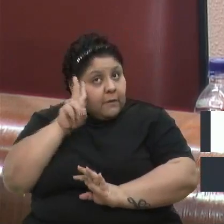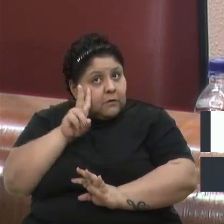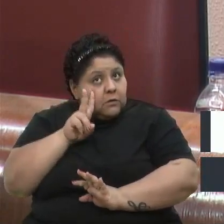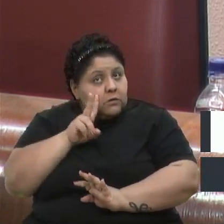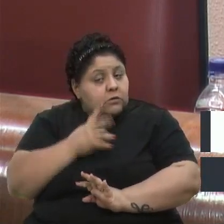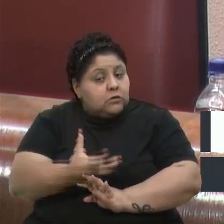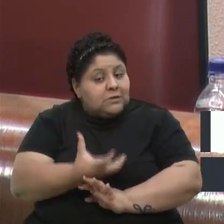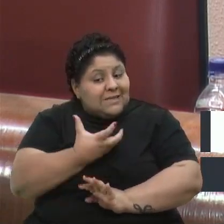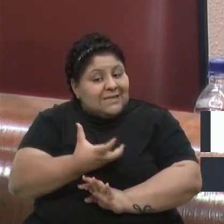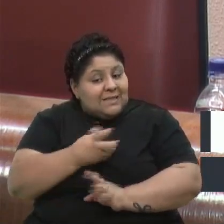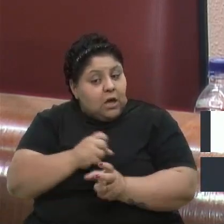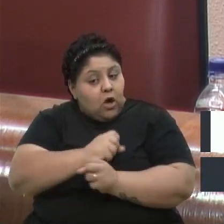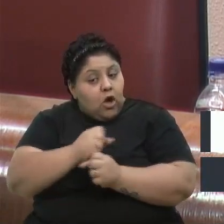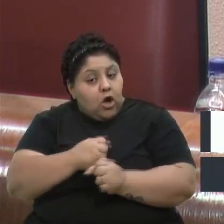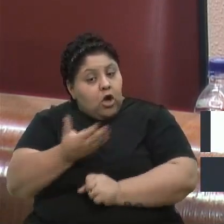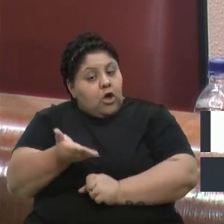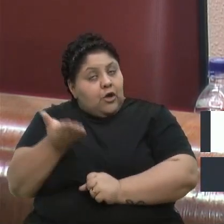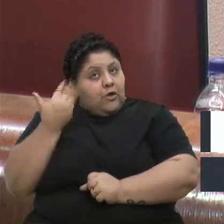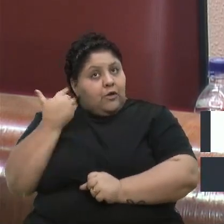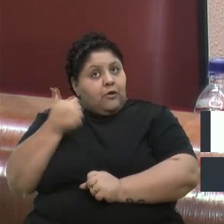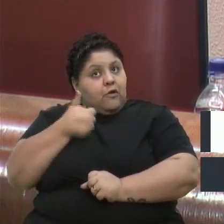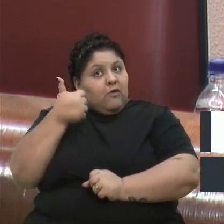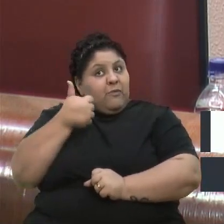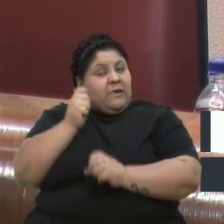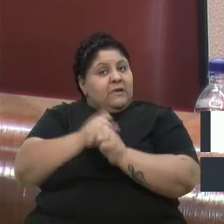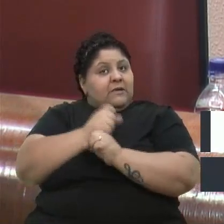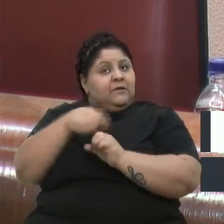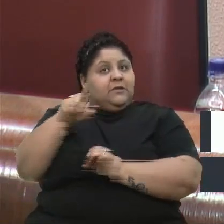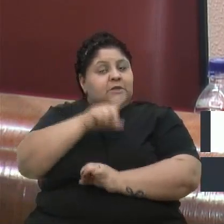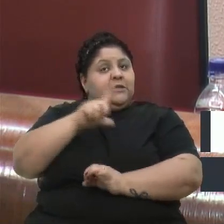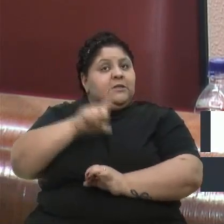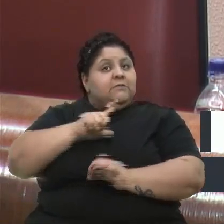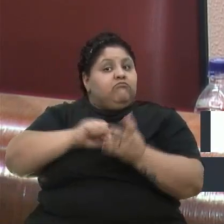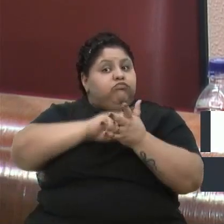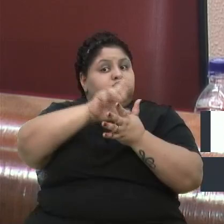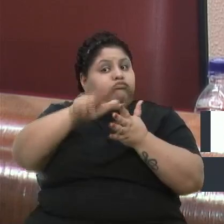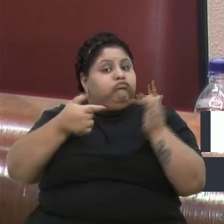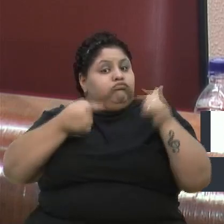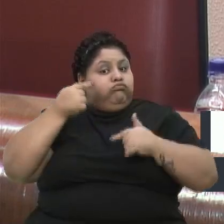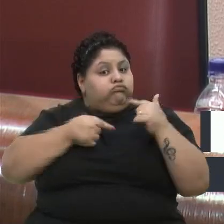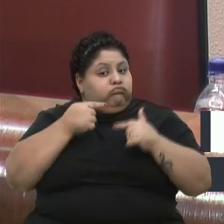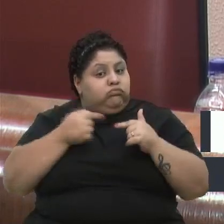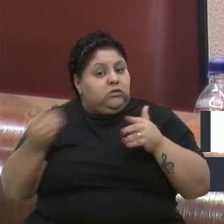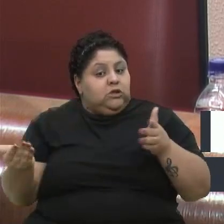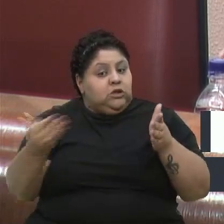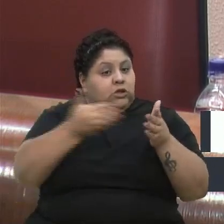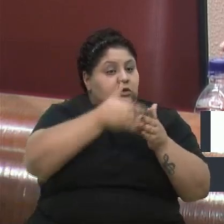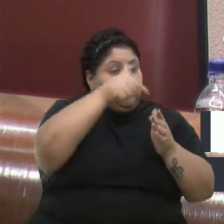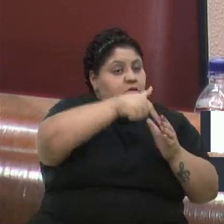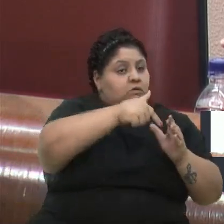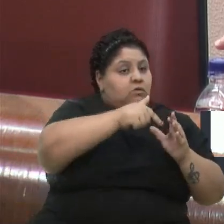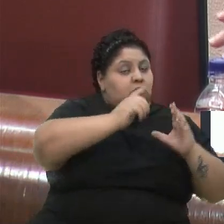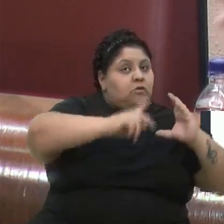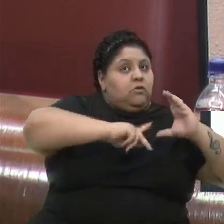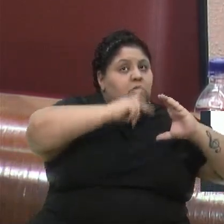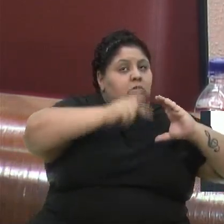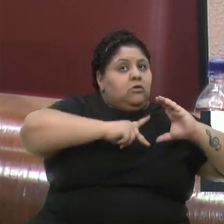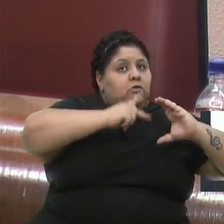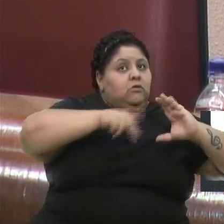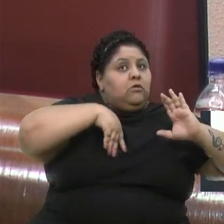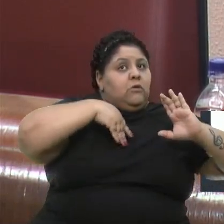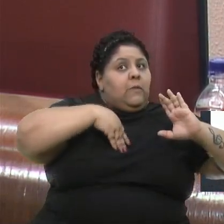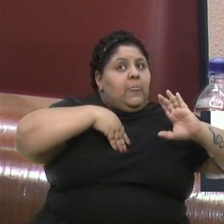Natal do ano passado, primeiro do ano, a gente teve diversas reclamações e a gente veio para esta casa, que eles passaram em bando